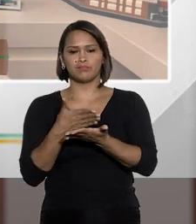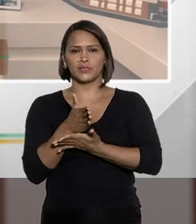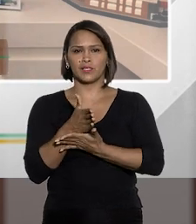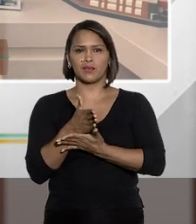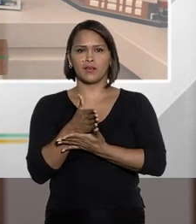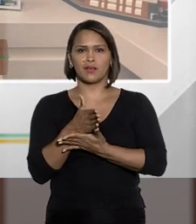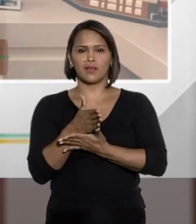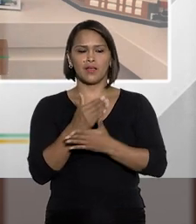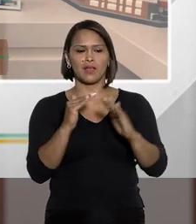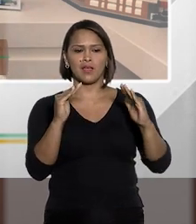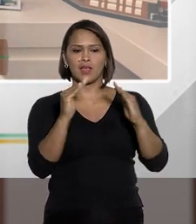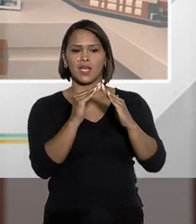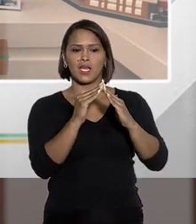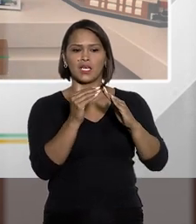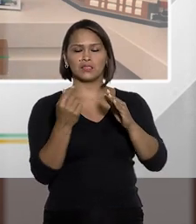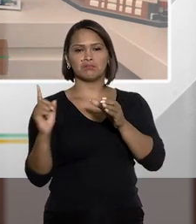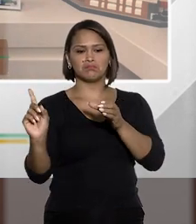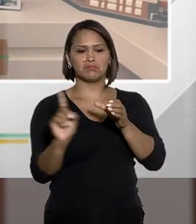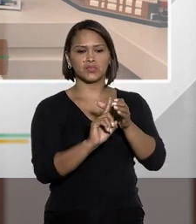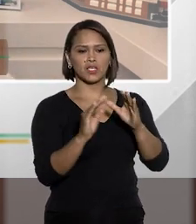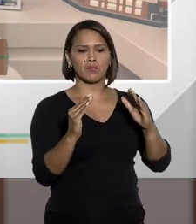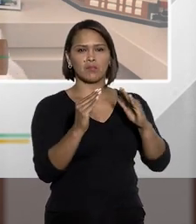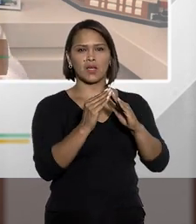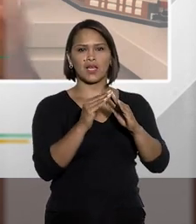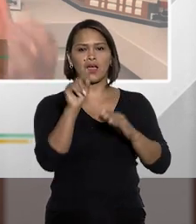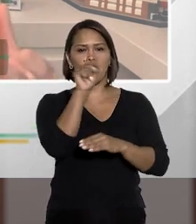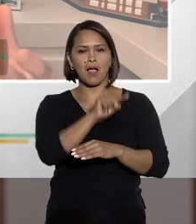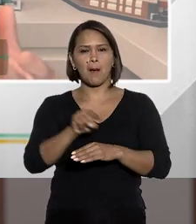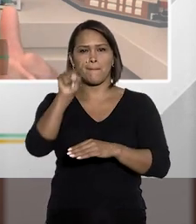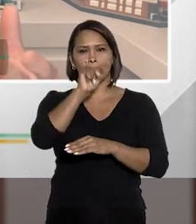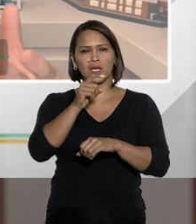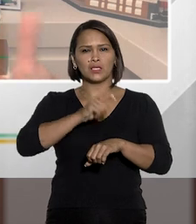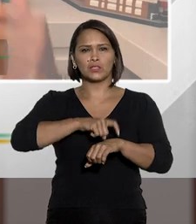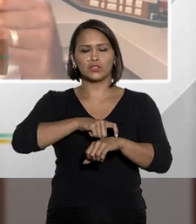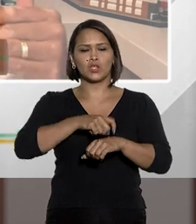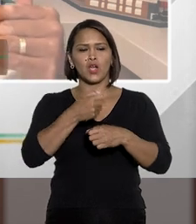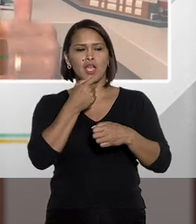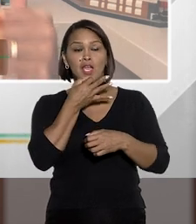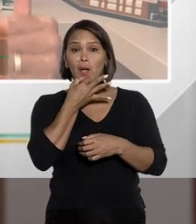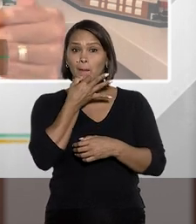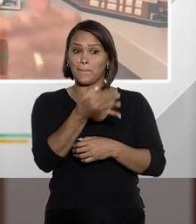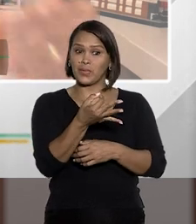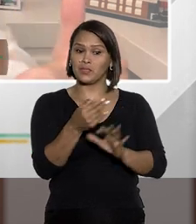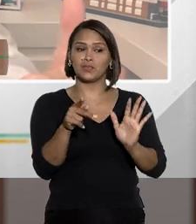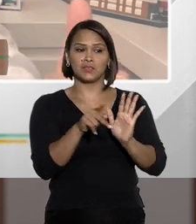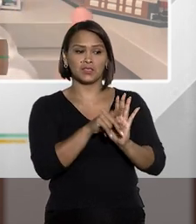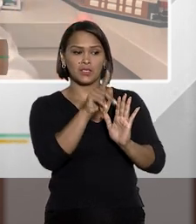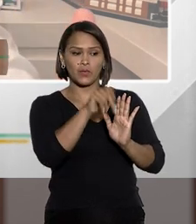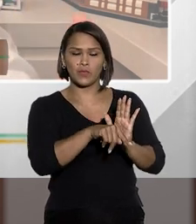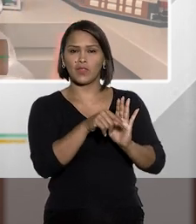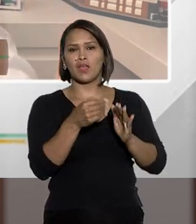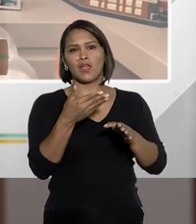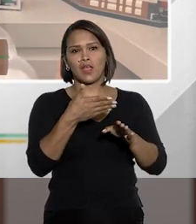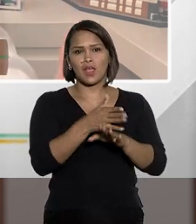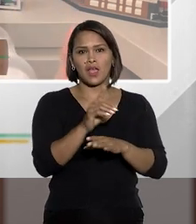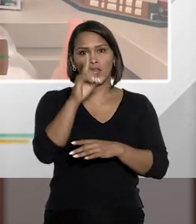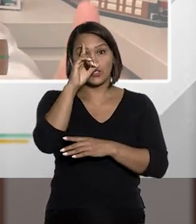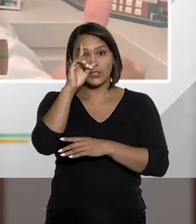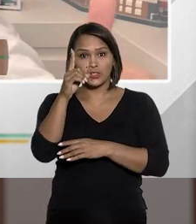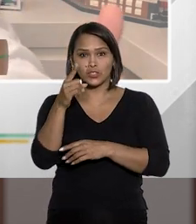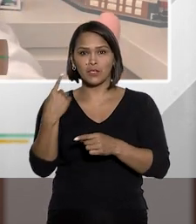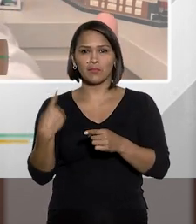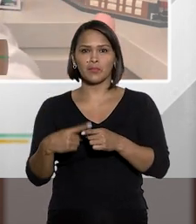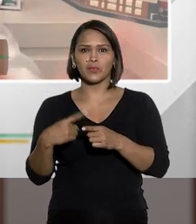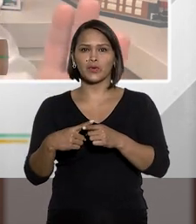ingressar numa casa à meia-noite e dizer que, na opinião dele, aquilo ali